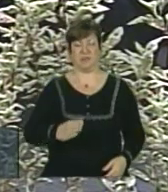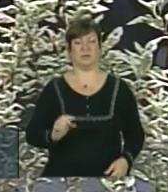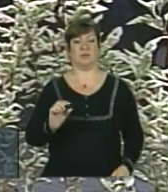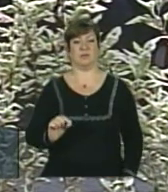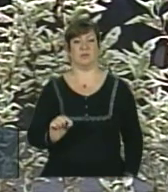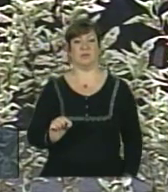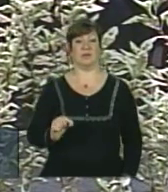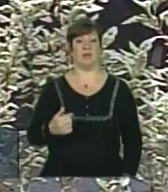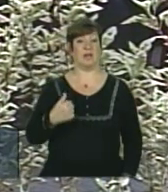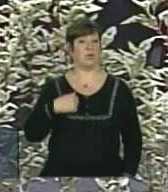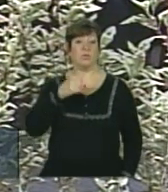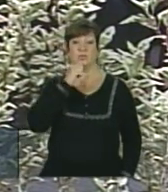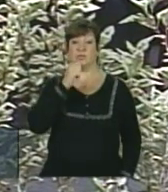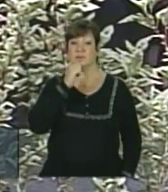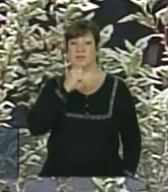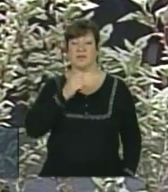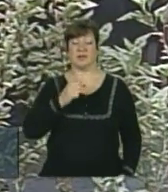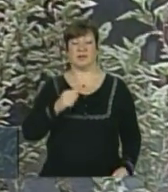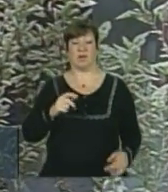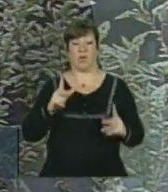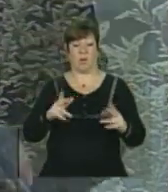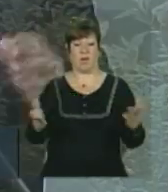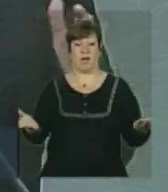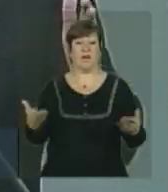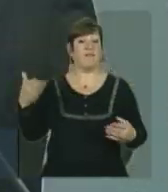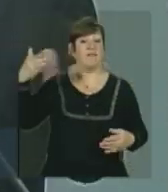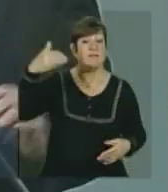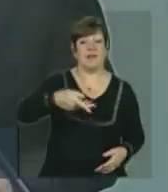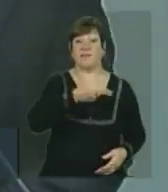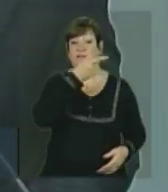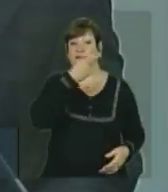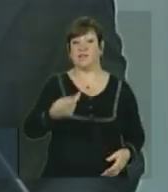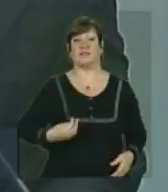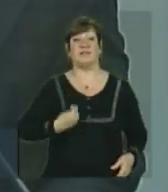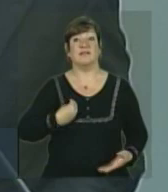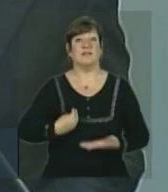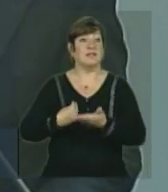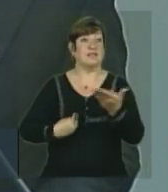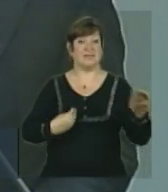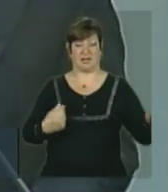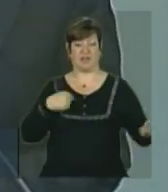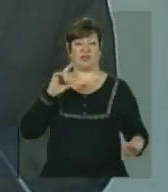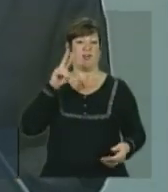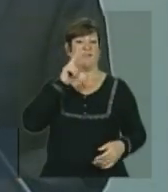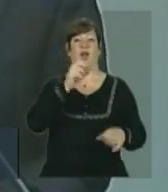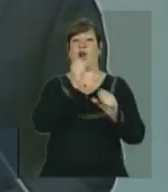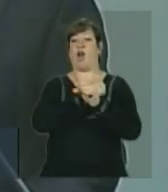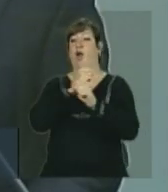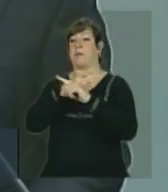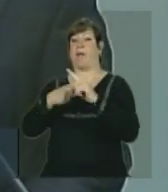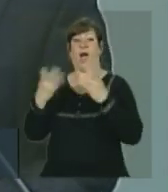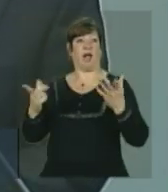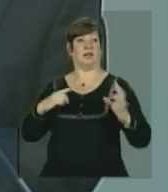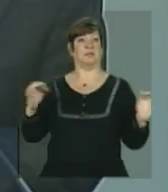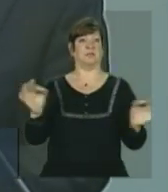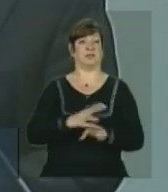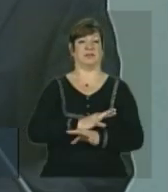tido ainda a felicidade de visitar um em funcionamento, equipado